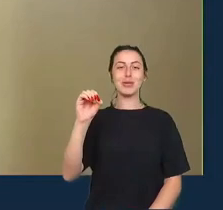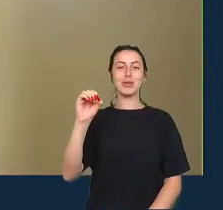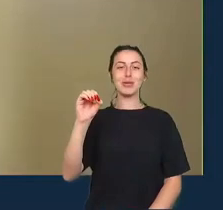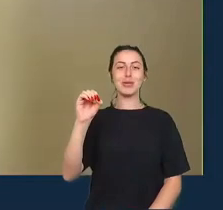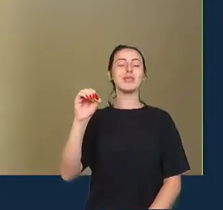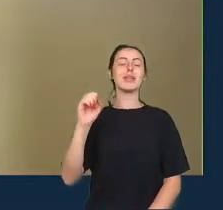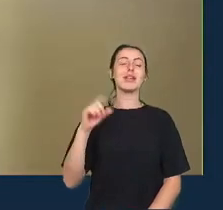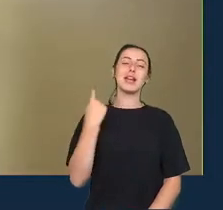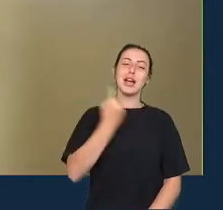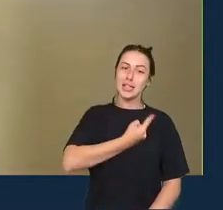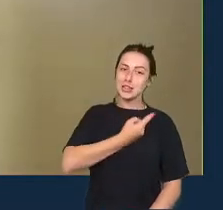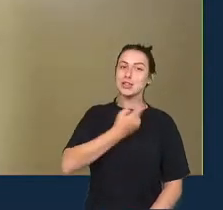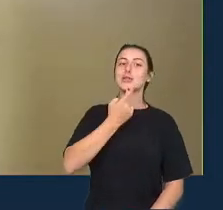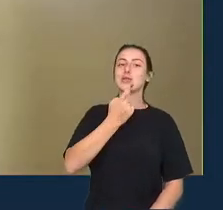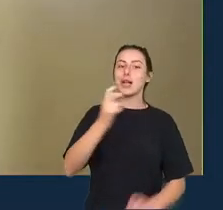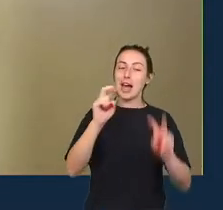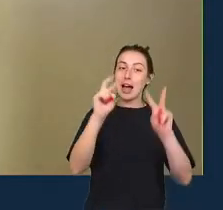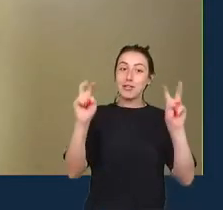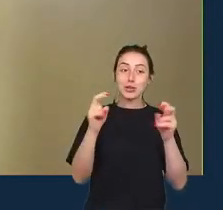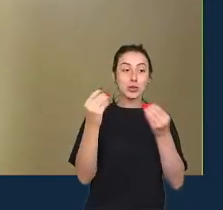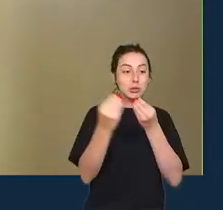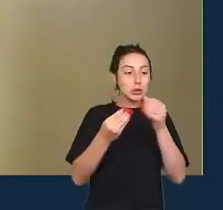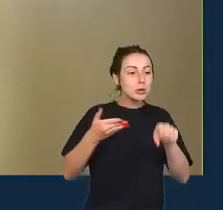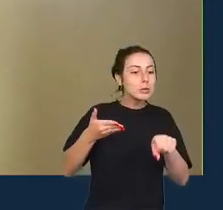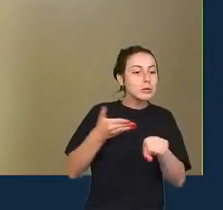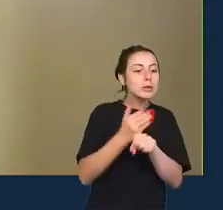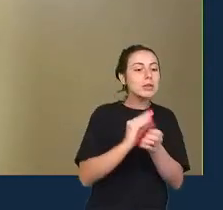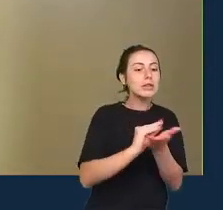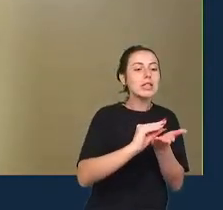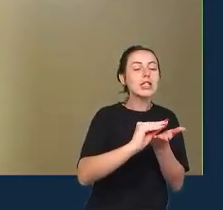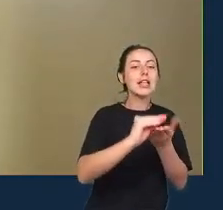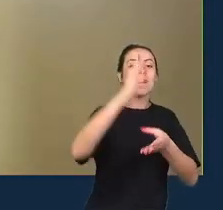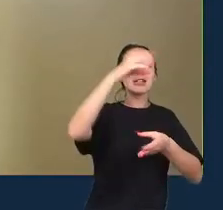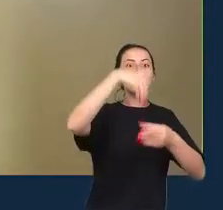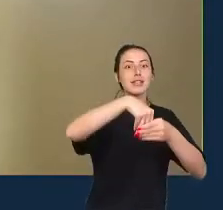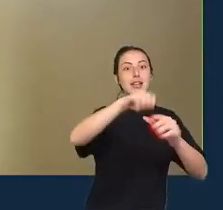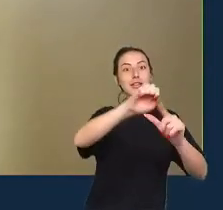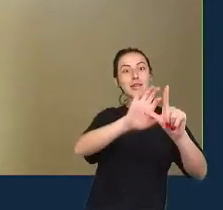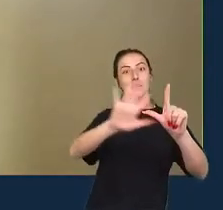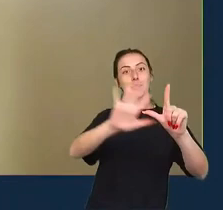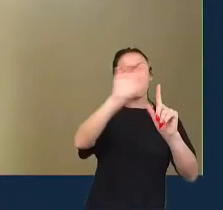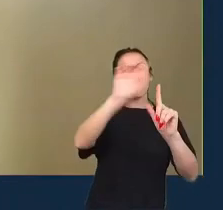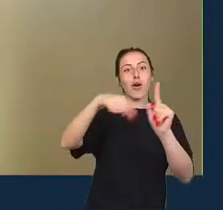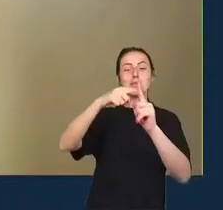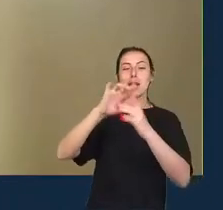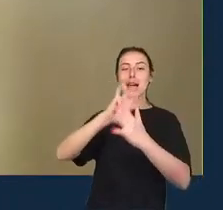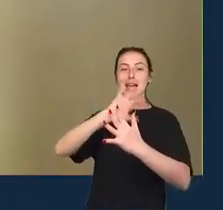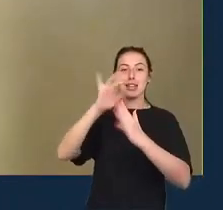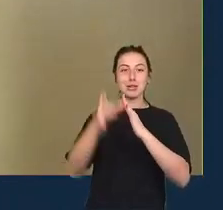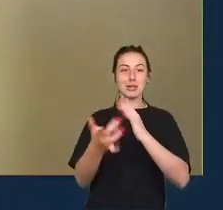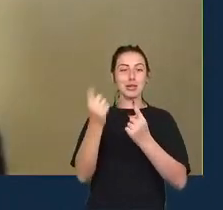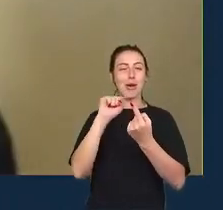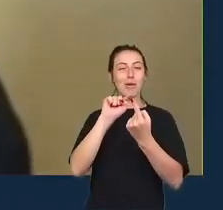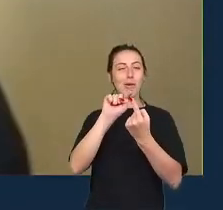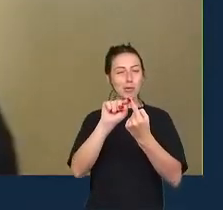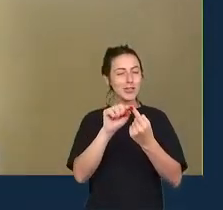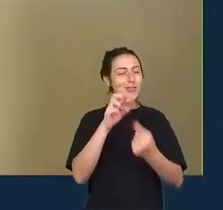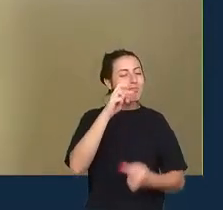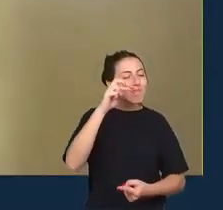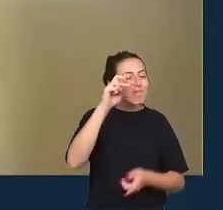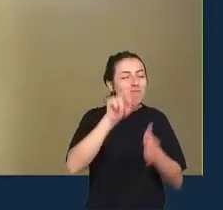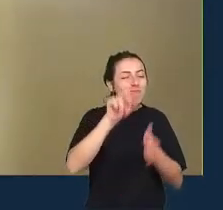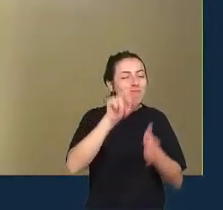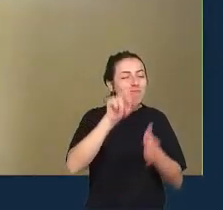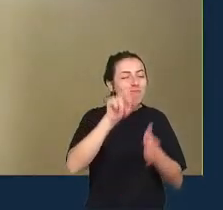usarem dados estruturados de plataformas e também redes sociais para fazer investigações mas eu acho que naquela época era